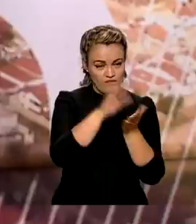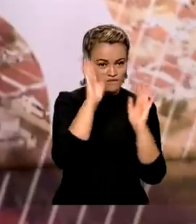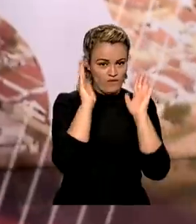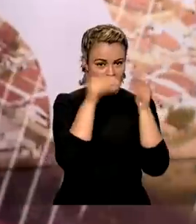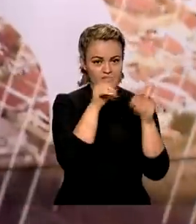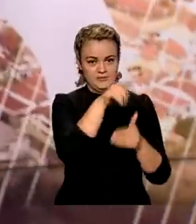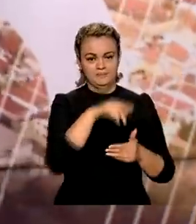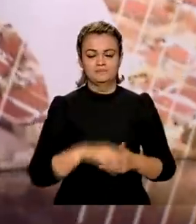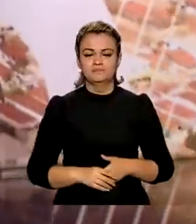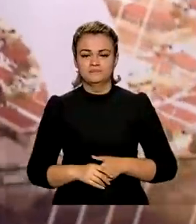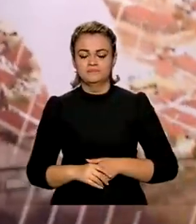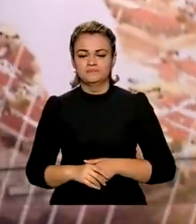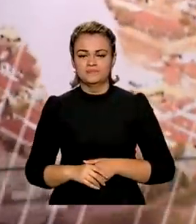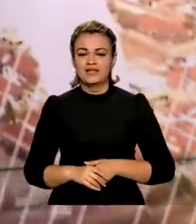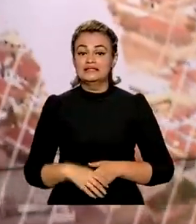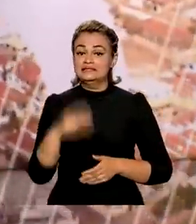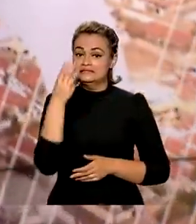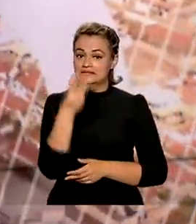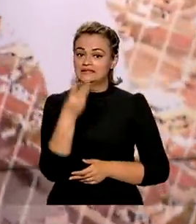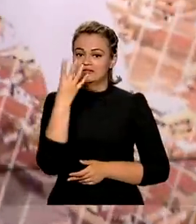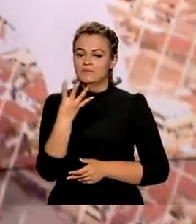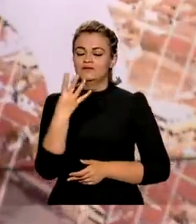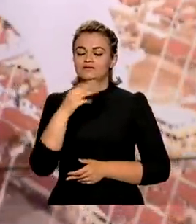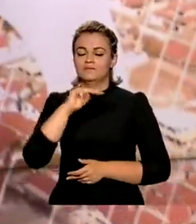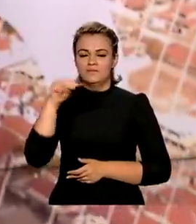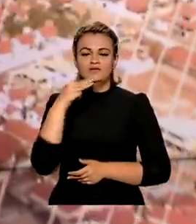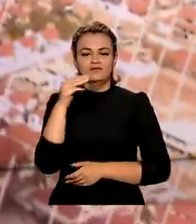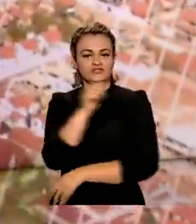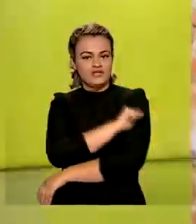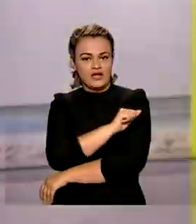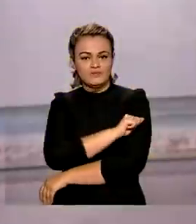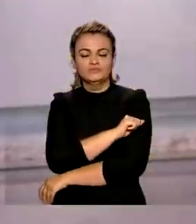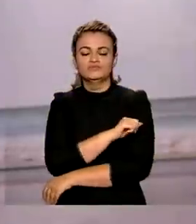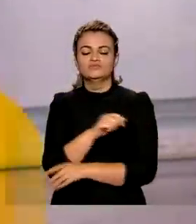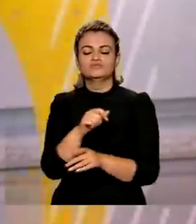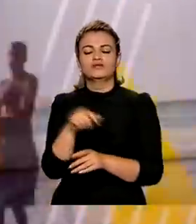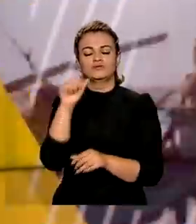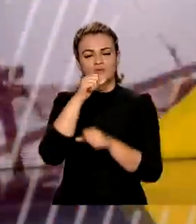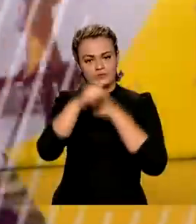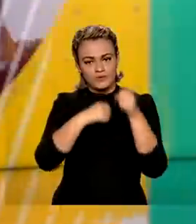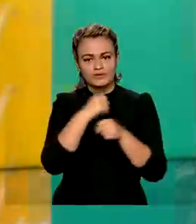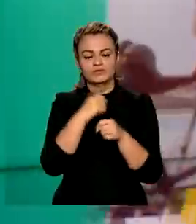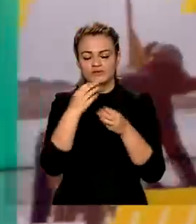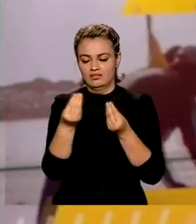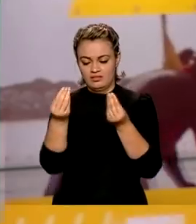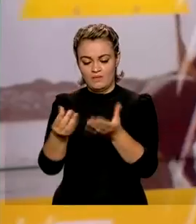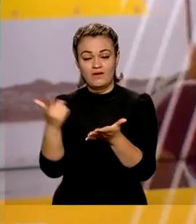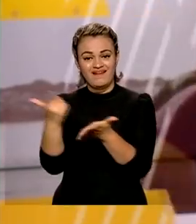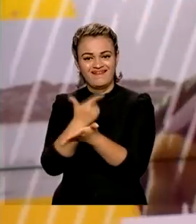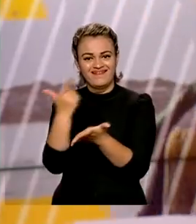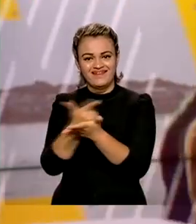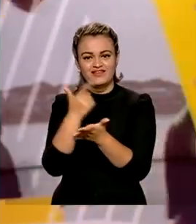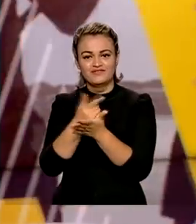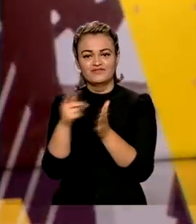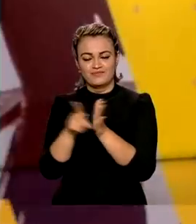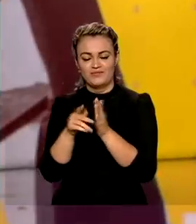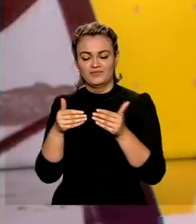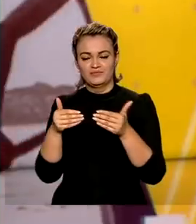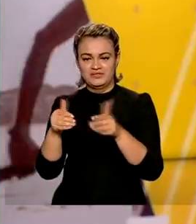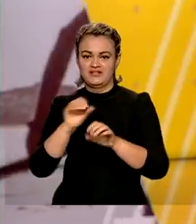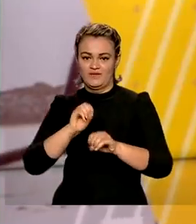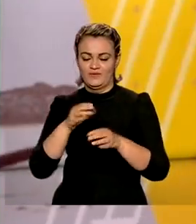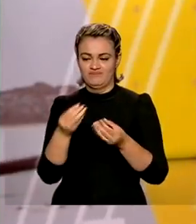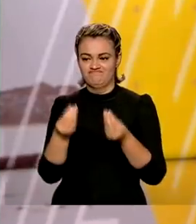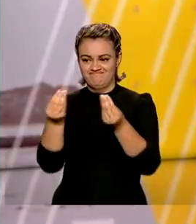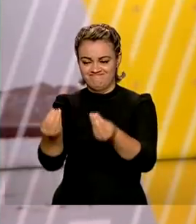Escola. Mais de 34 milhões de estudantes recebem todos os anos os livros didáticos do Ministério da Educação.